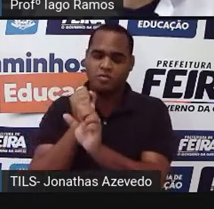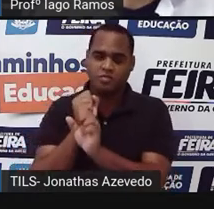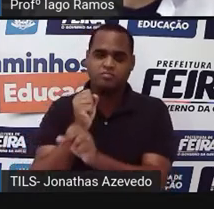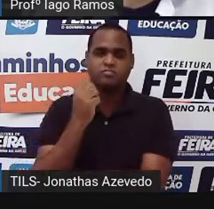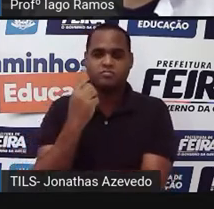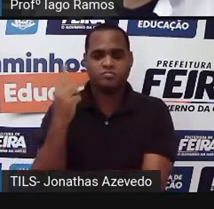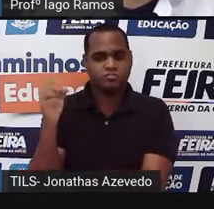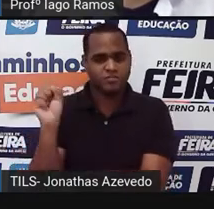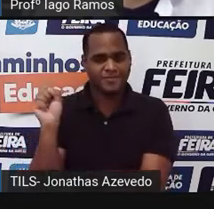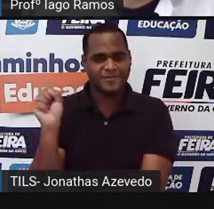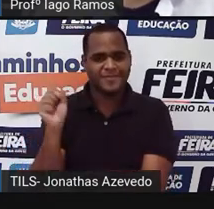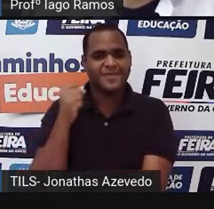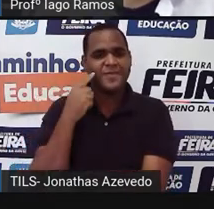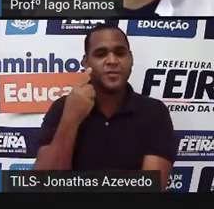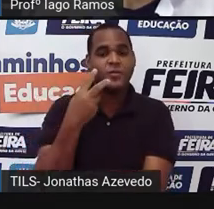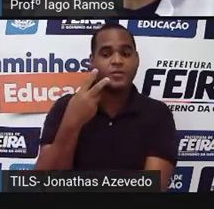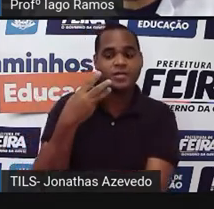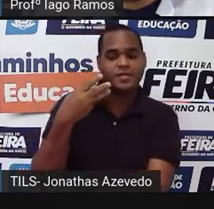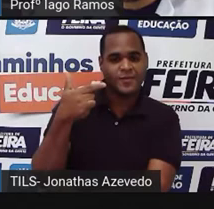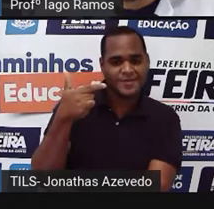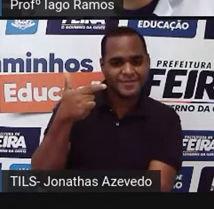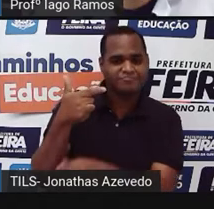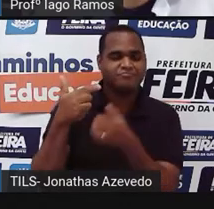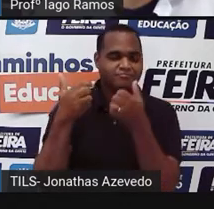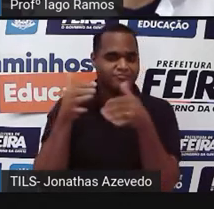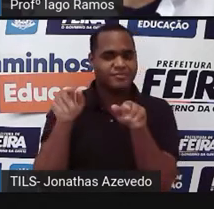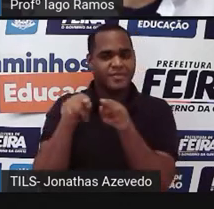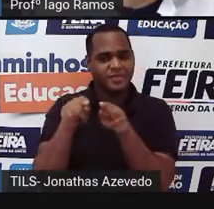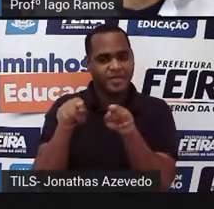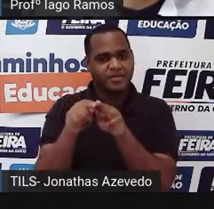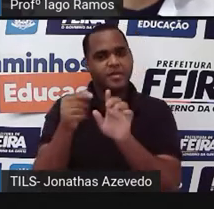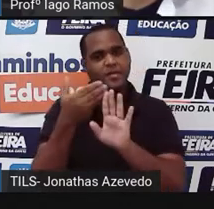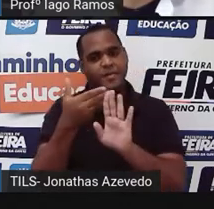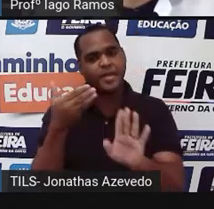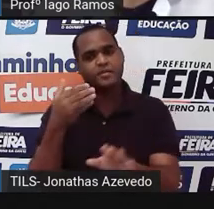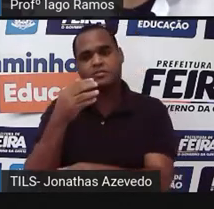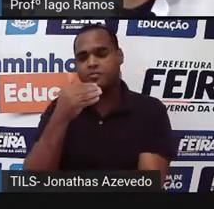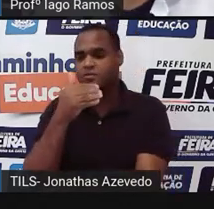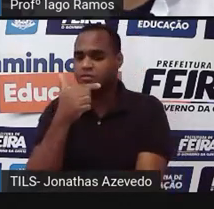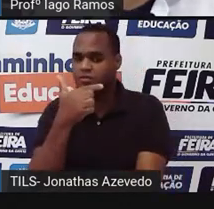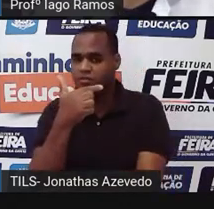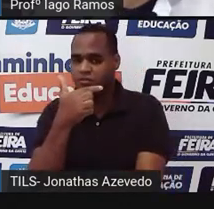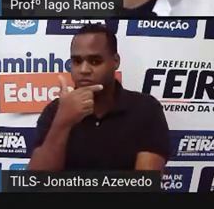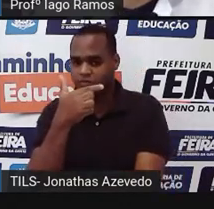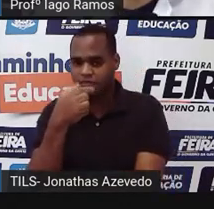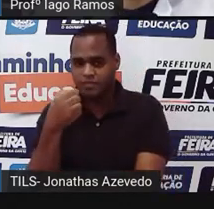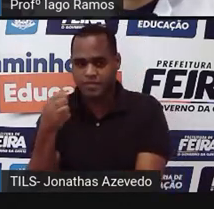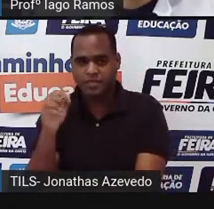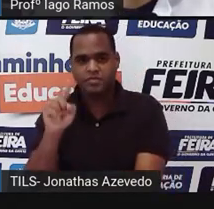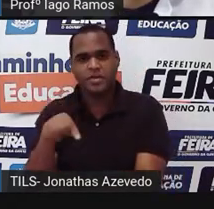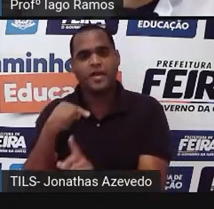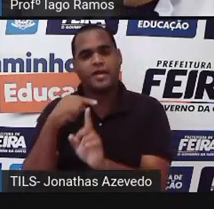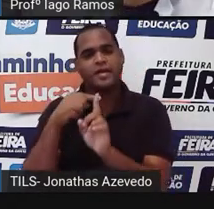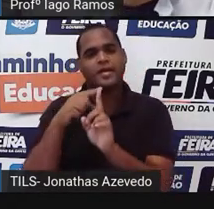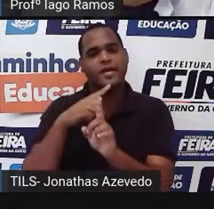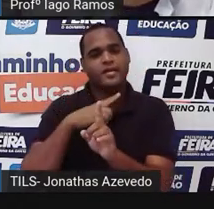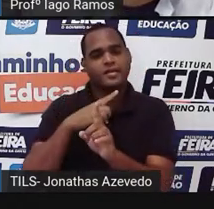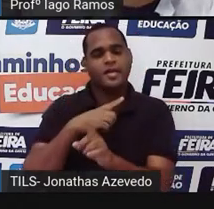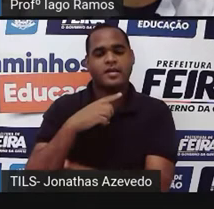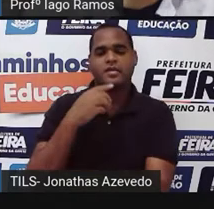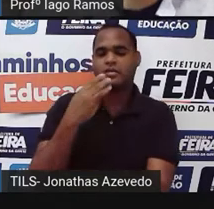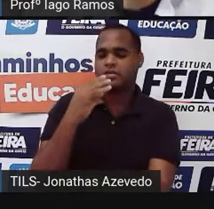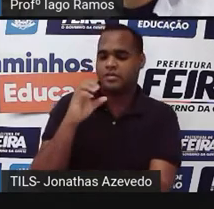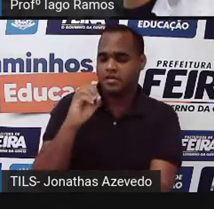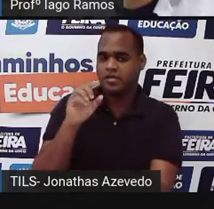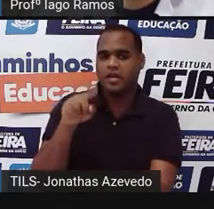A mesma coisa eu faço isso no 232. Separo 200 do 30 e do 2. Mas eu faço isso